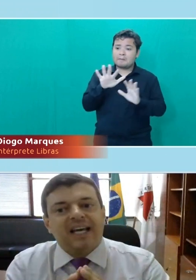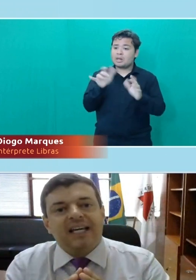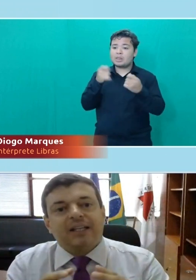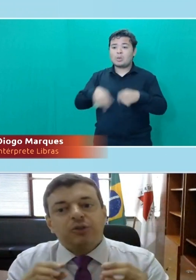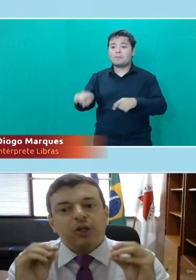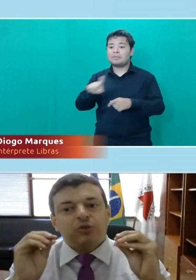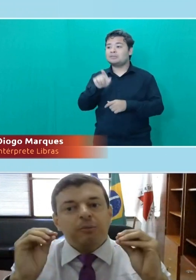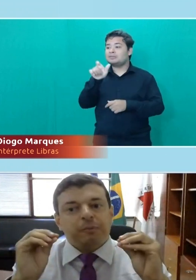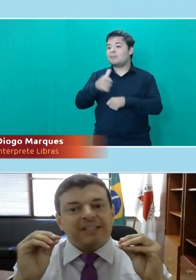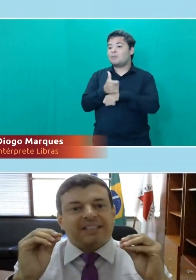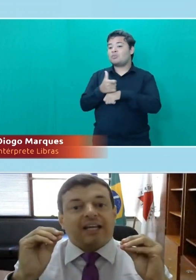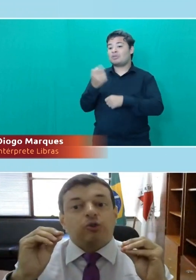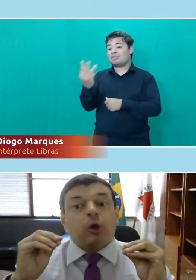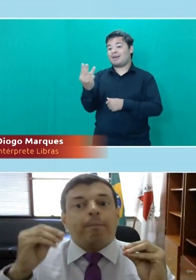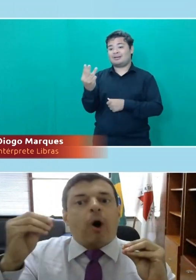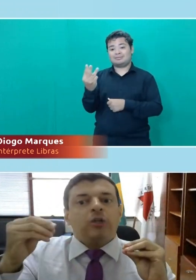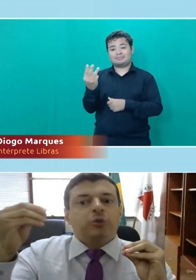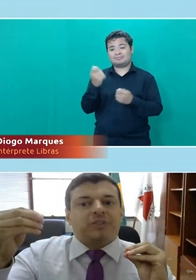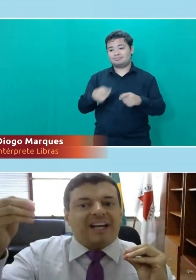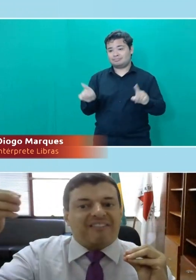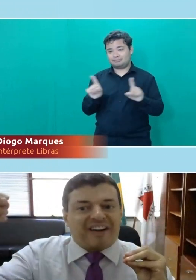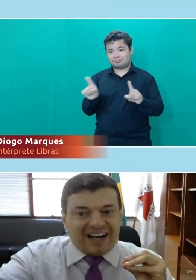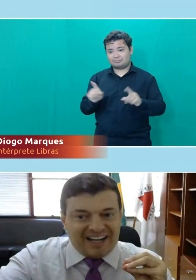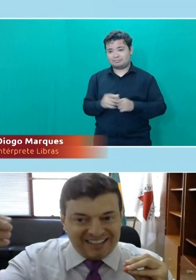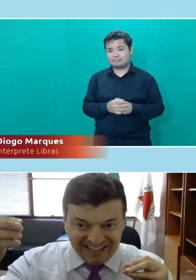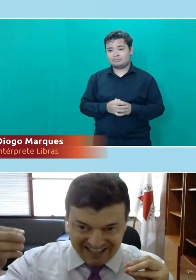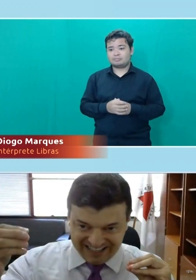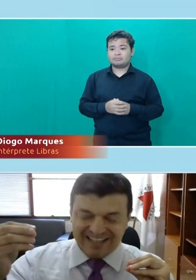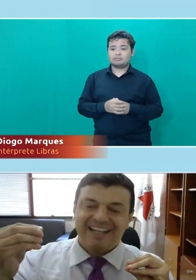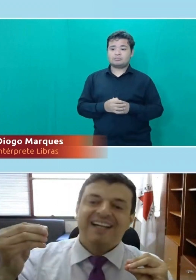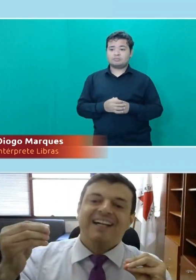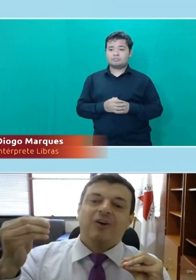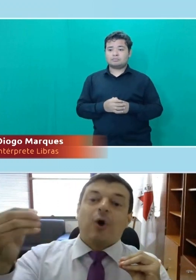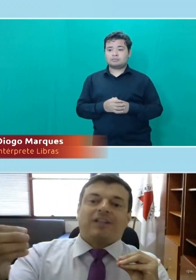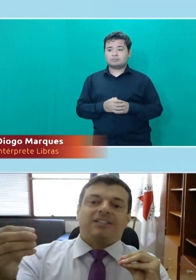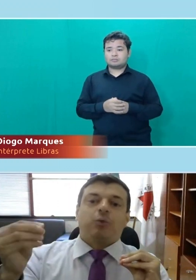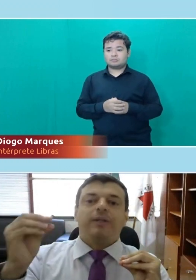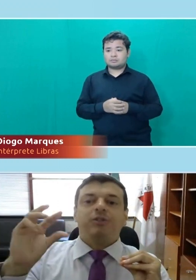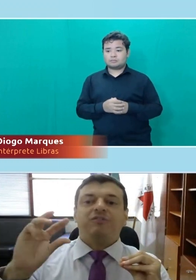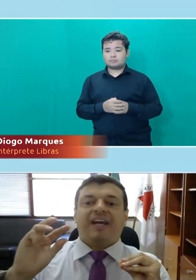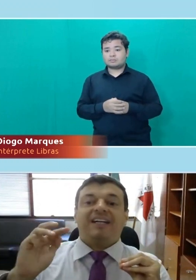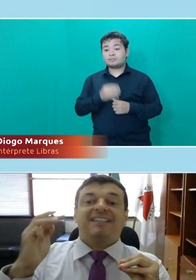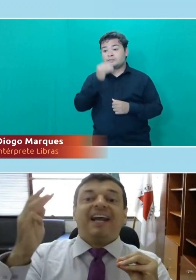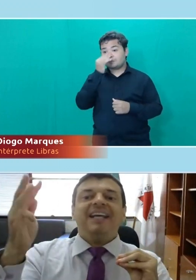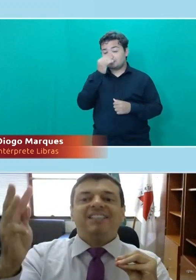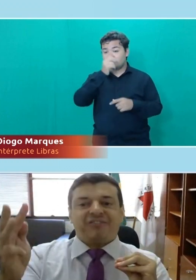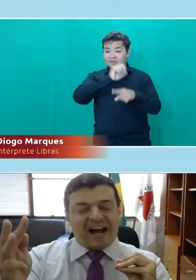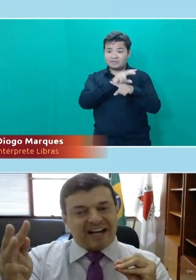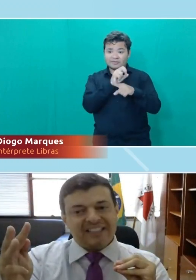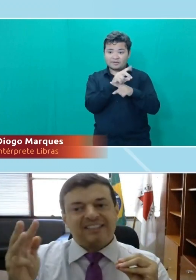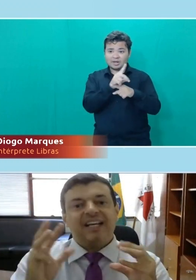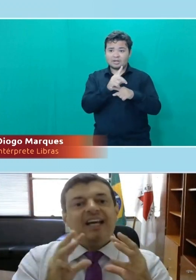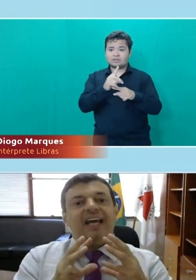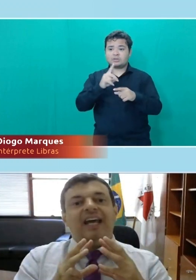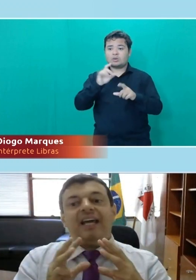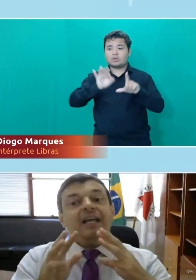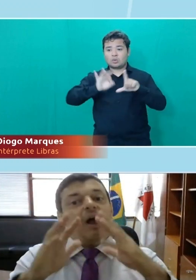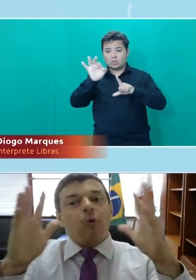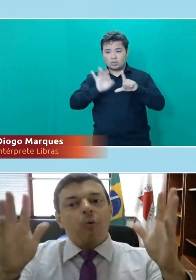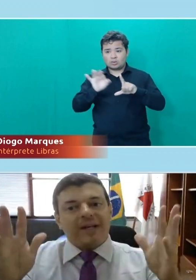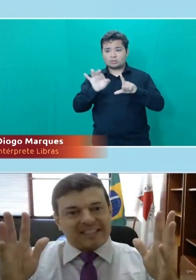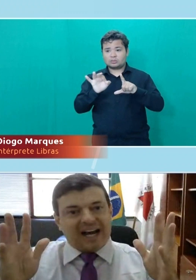três. Então, se nós formos pensar que eu só posso ter a vaga de cotas, quando eu tiver três vagas,